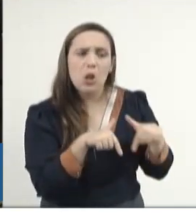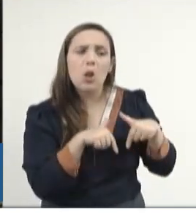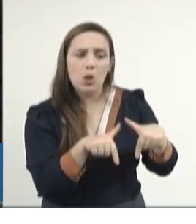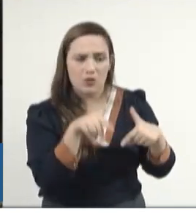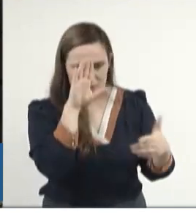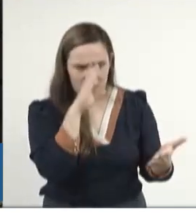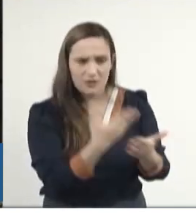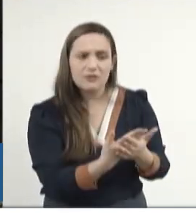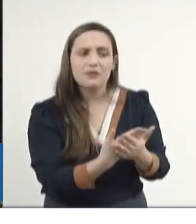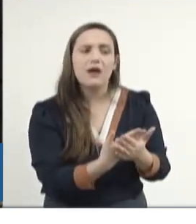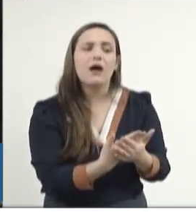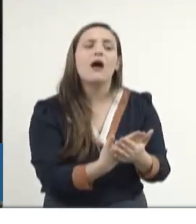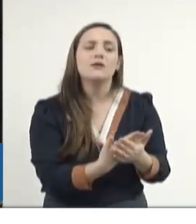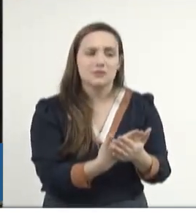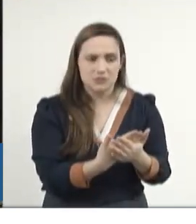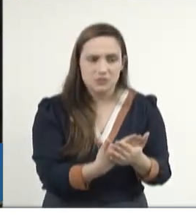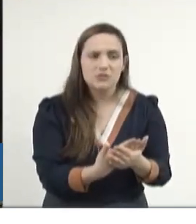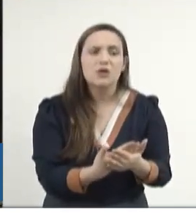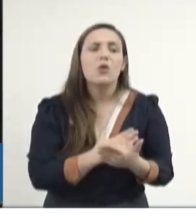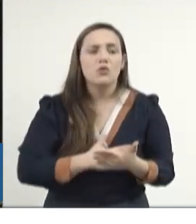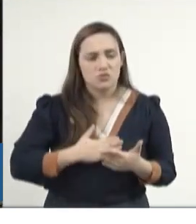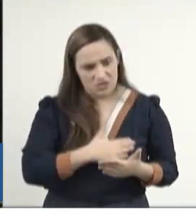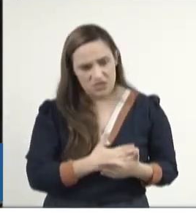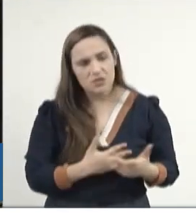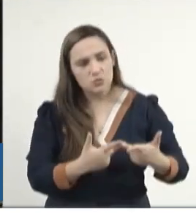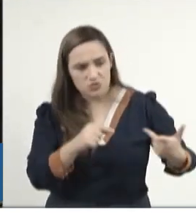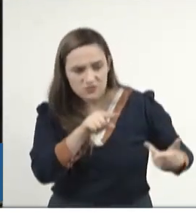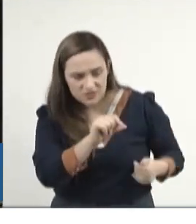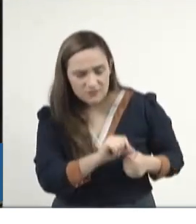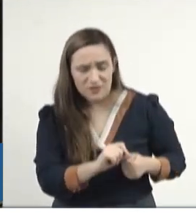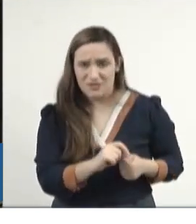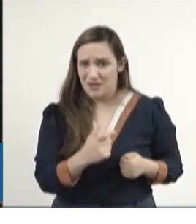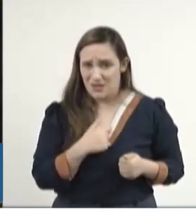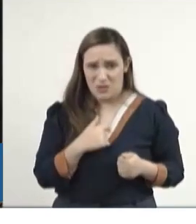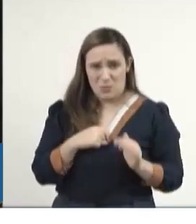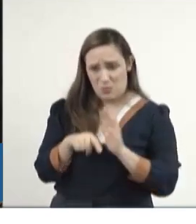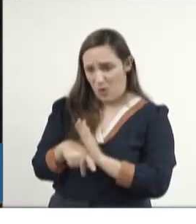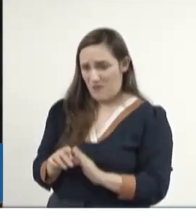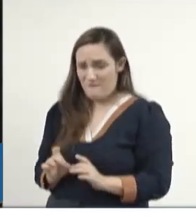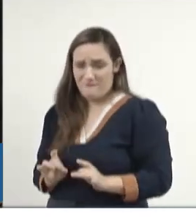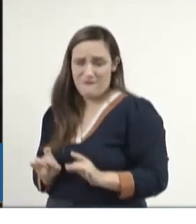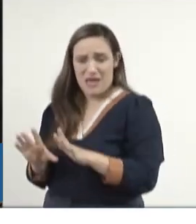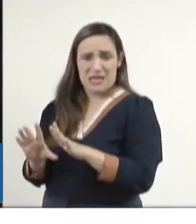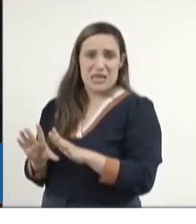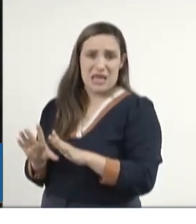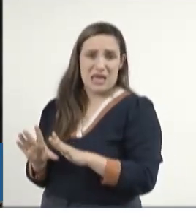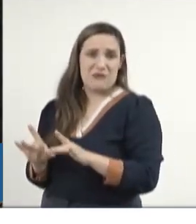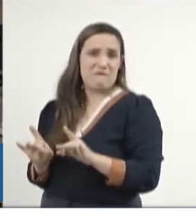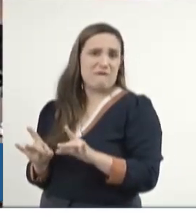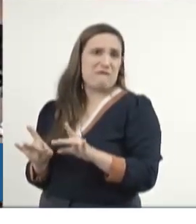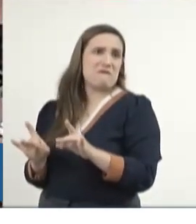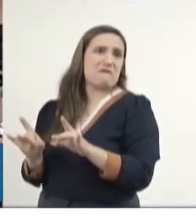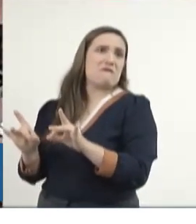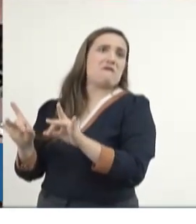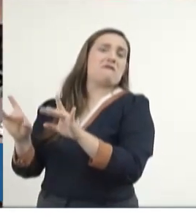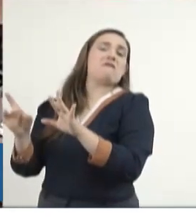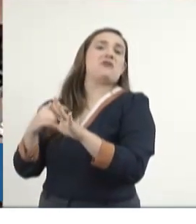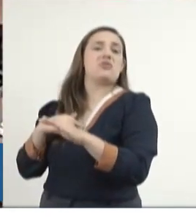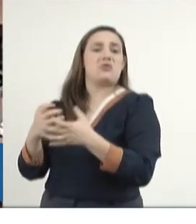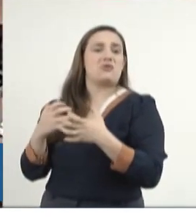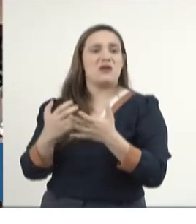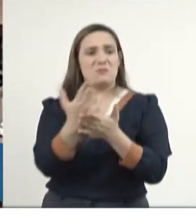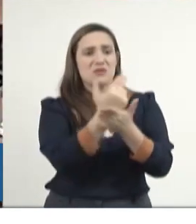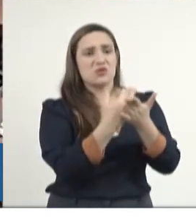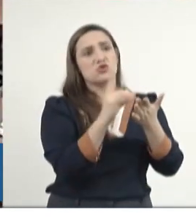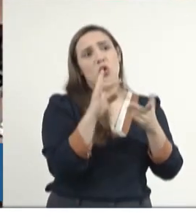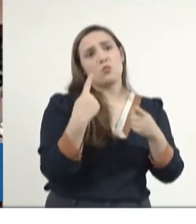acreditar e gostar do que se faz. Eu não sou comerciante, não sou comerciante. E se a pessoa ficar pensando que tem que pintar,